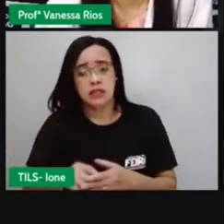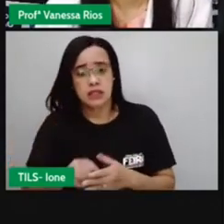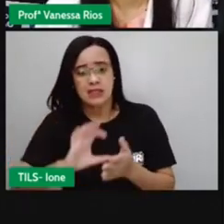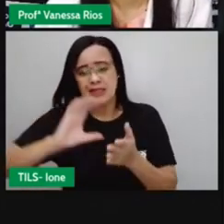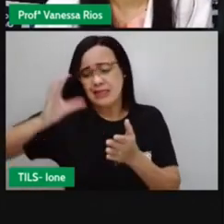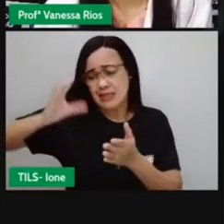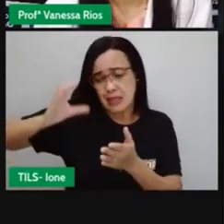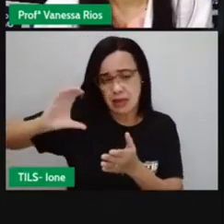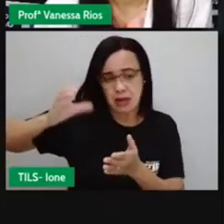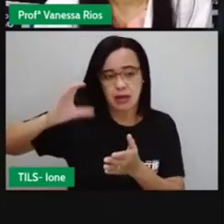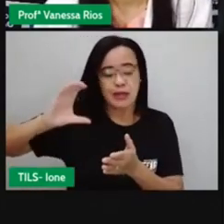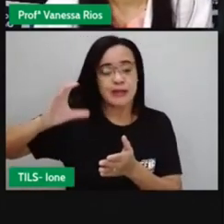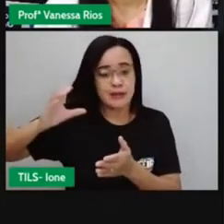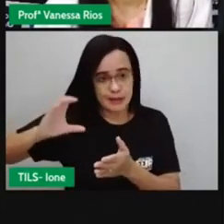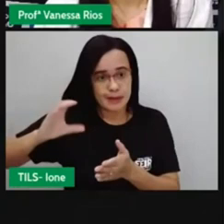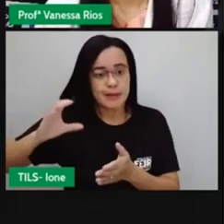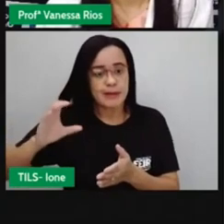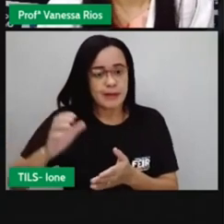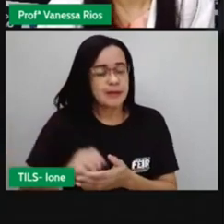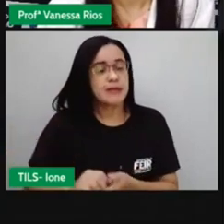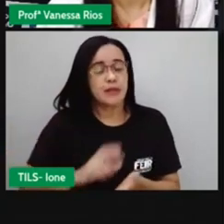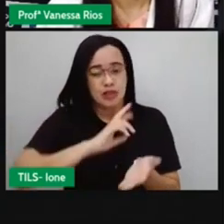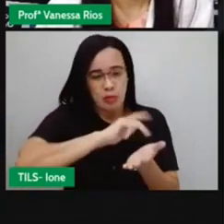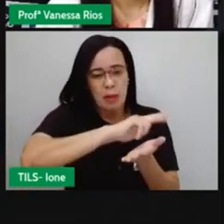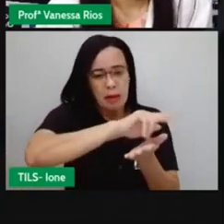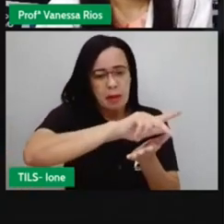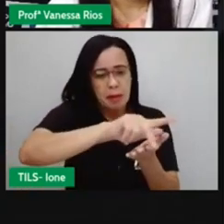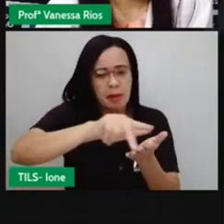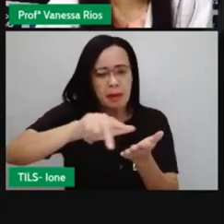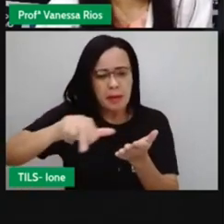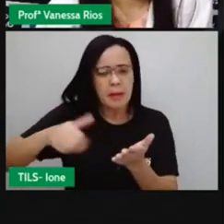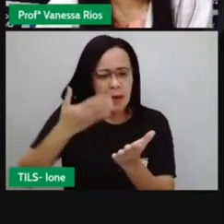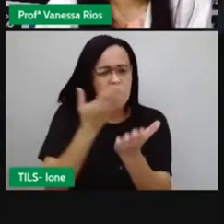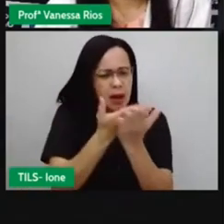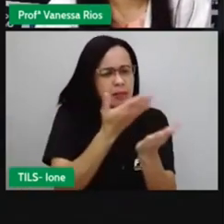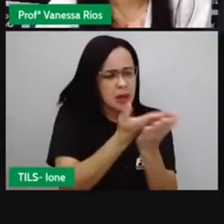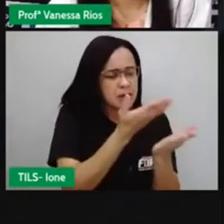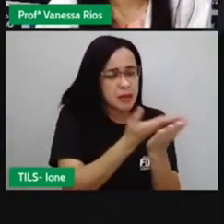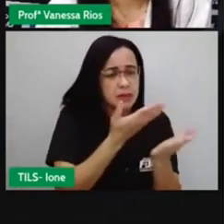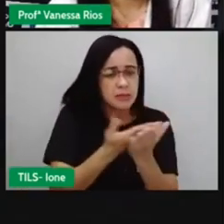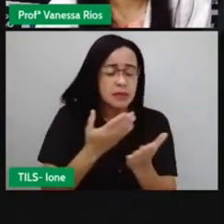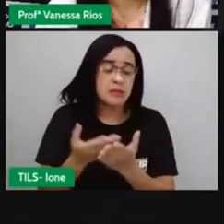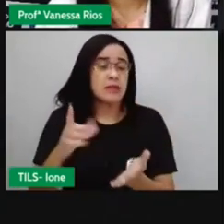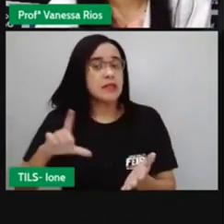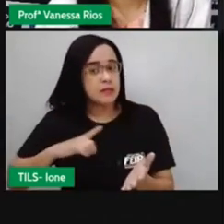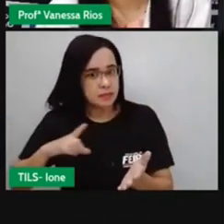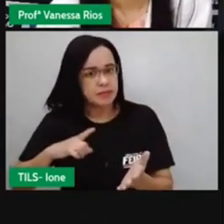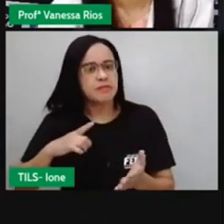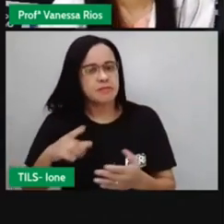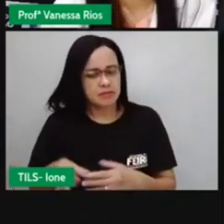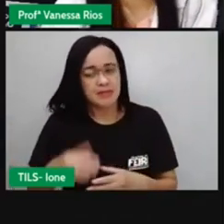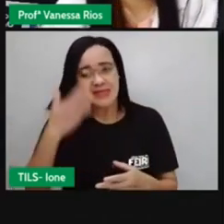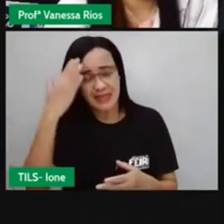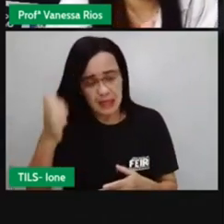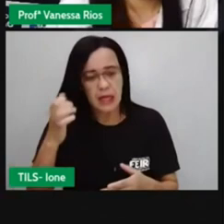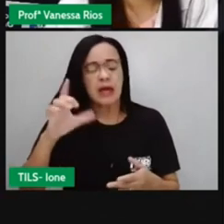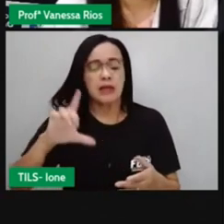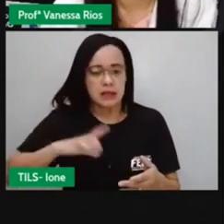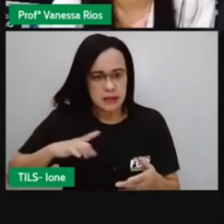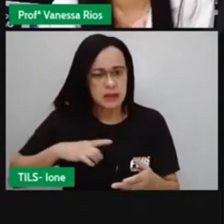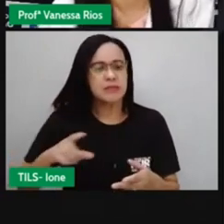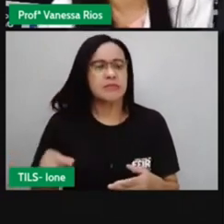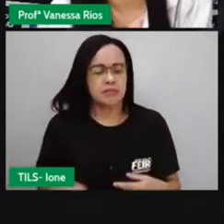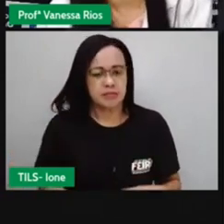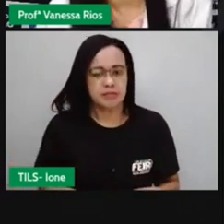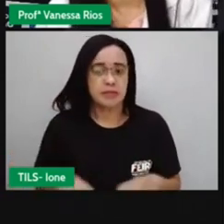então era uma pessoa muito entendida de diversos assuntos. E aí, com apenas 15